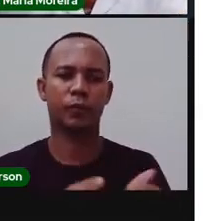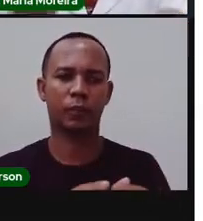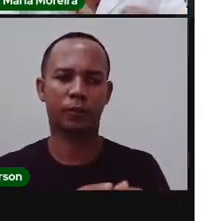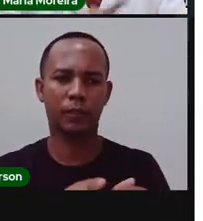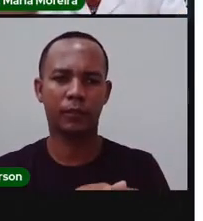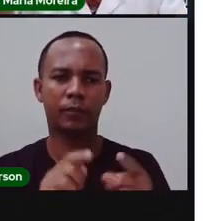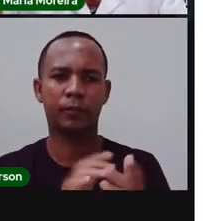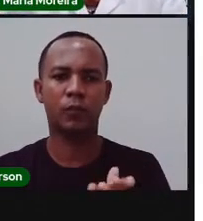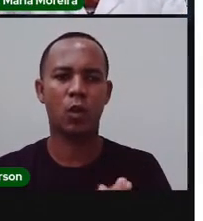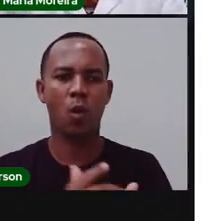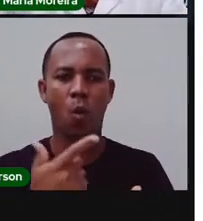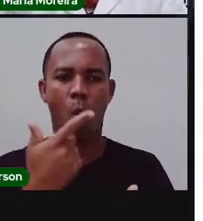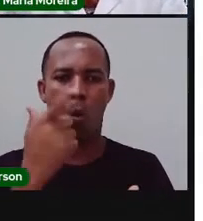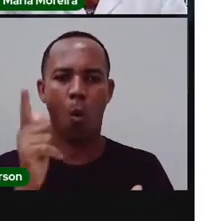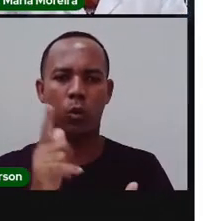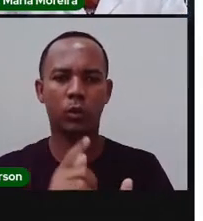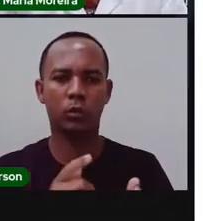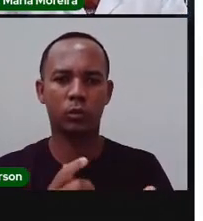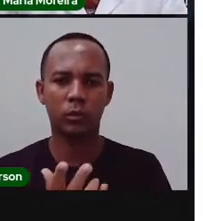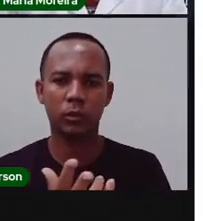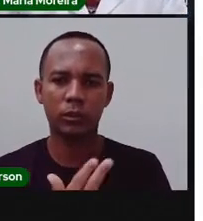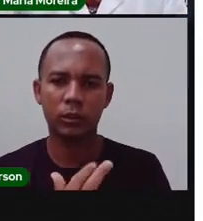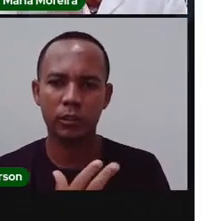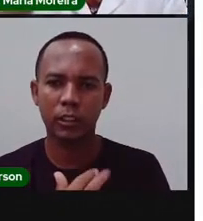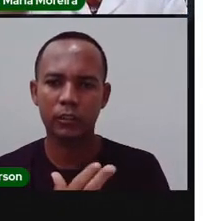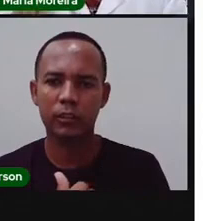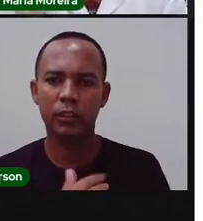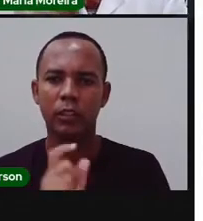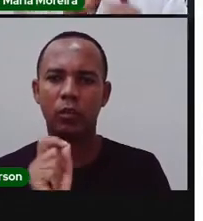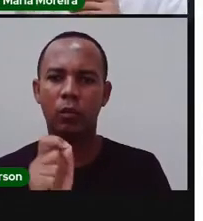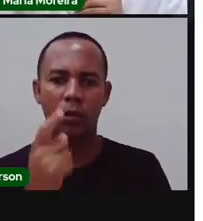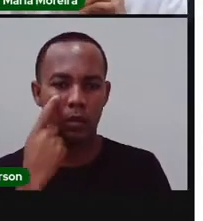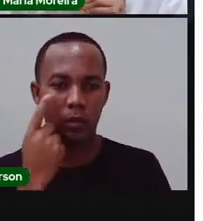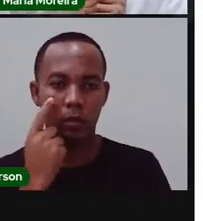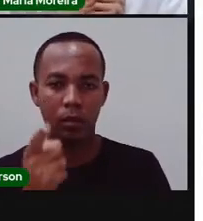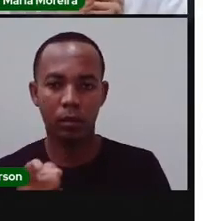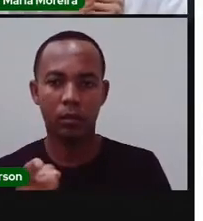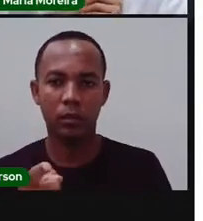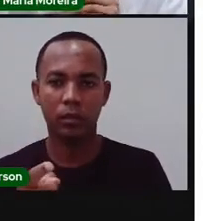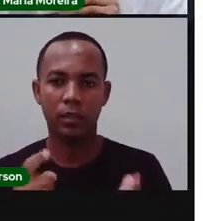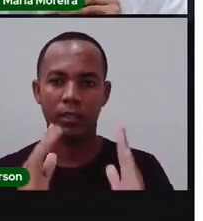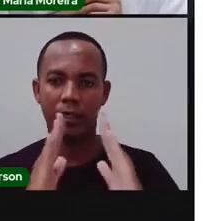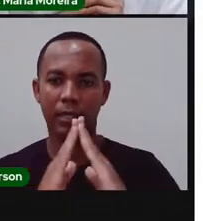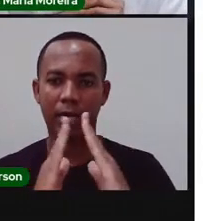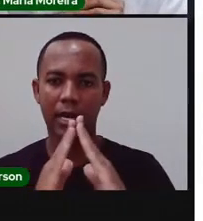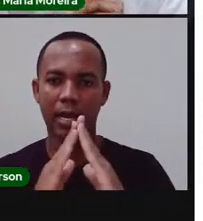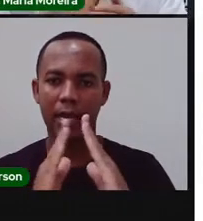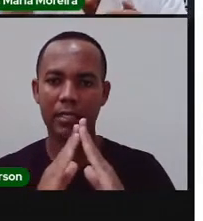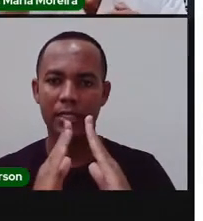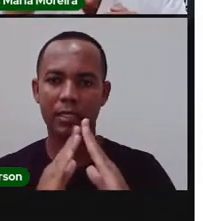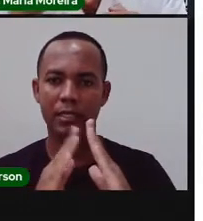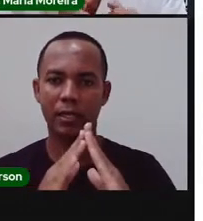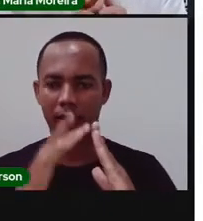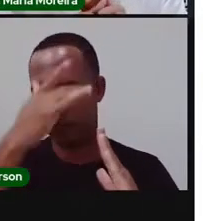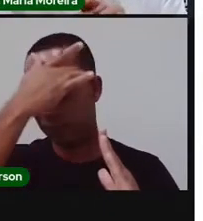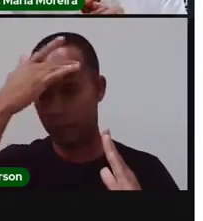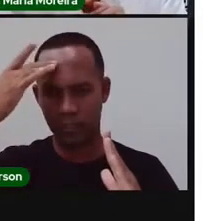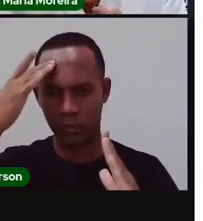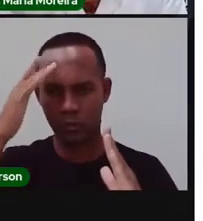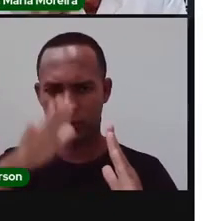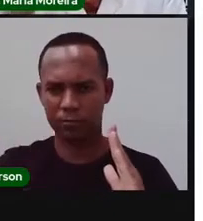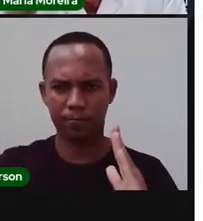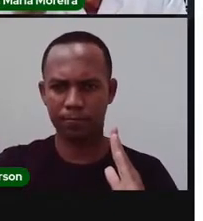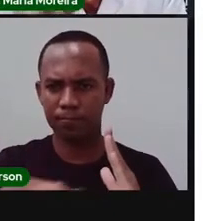E uma outra imagem, né? Que é de uma casa de farinha comunitária, que está situada na